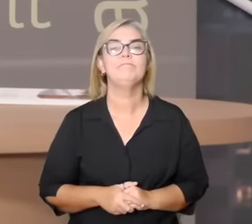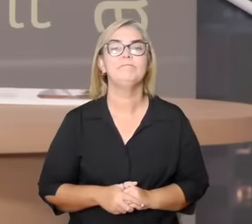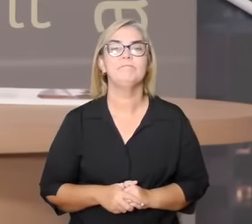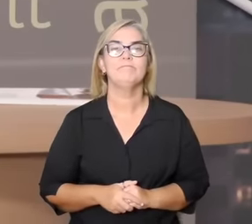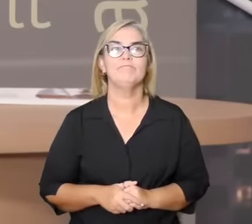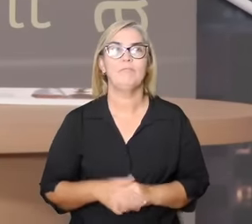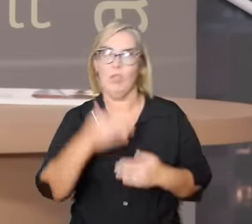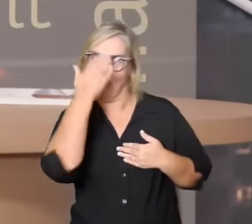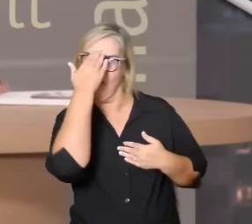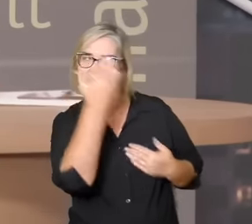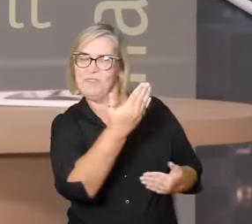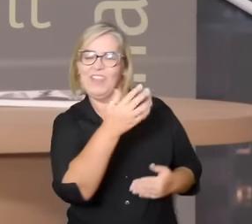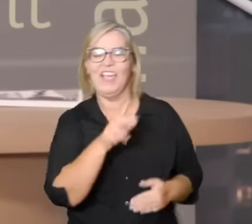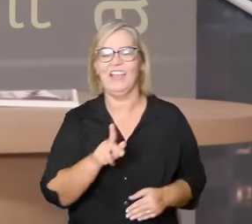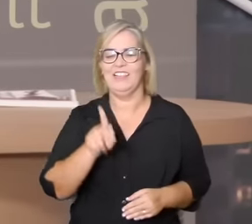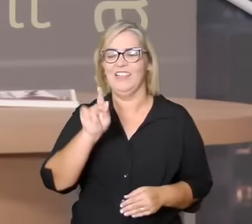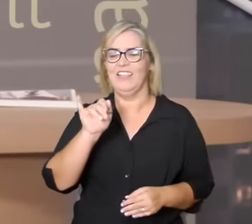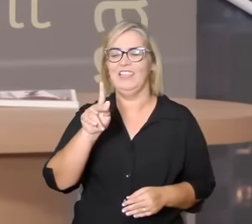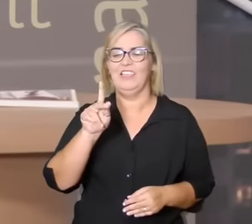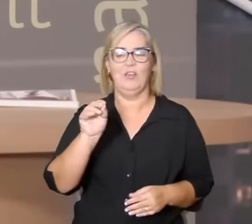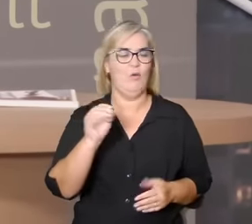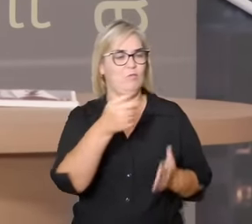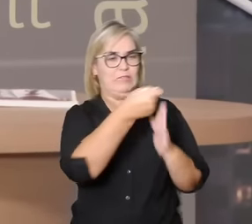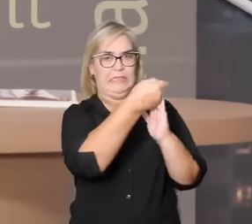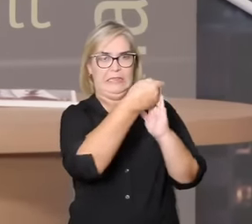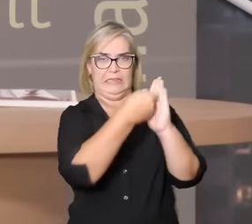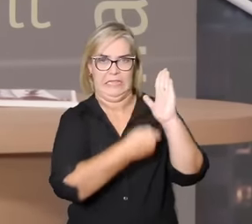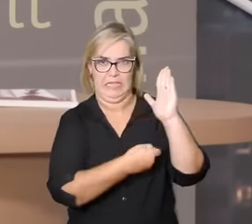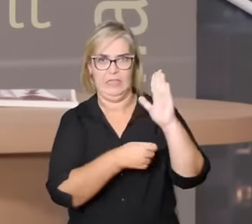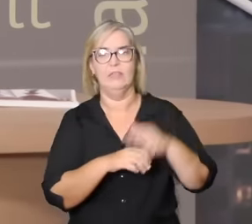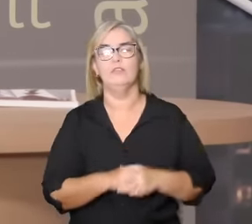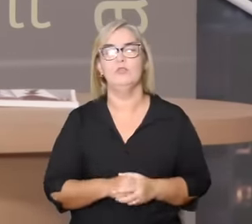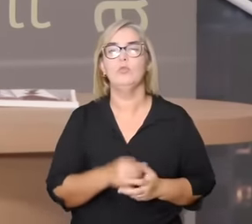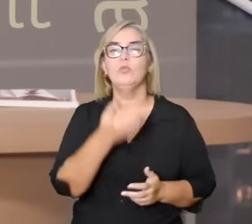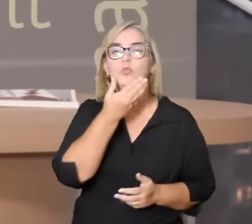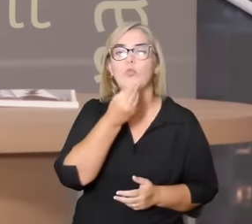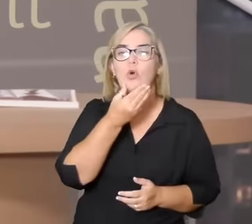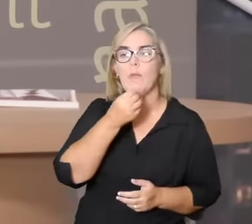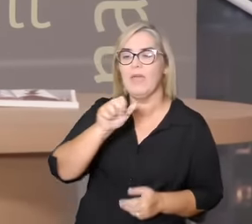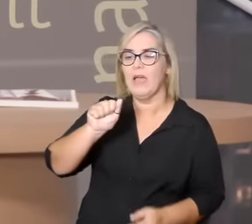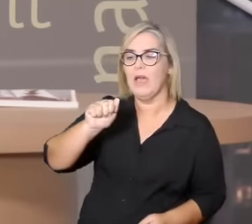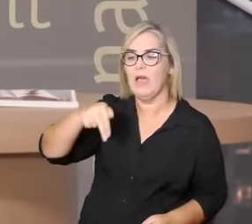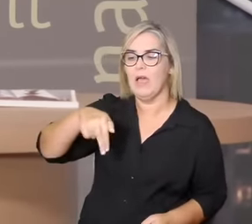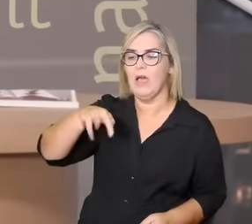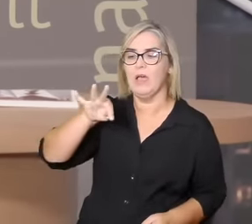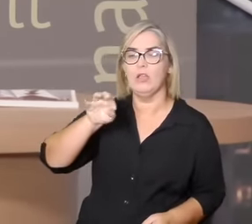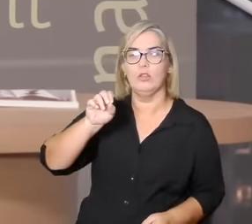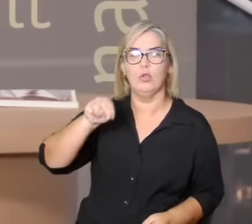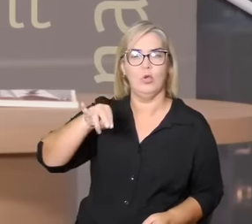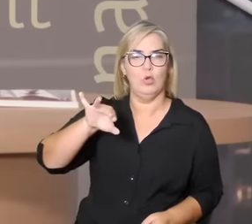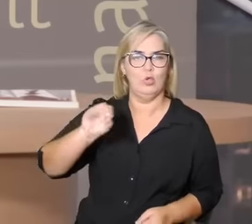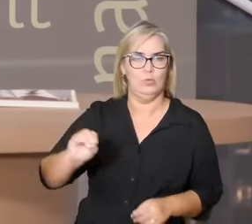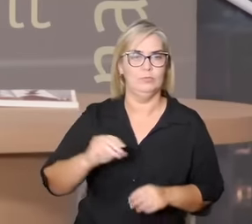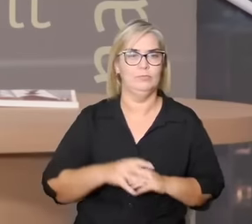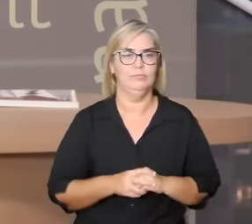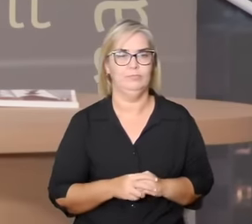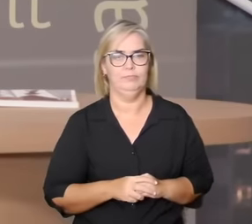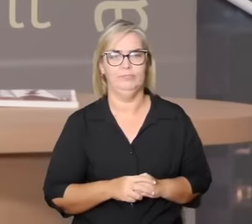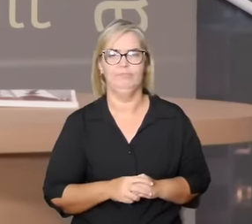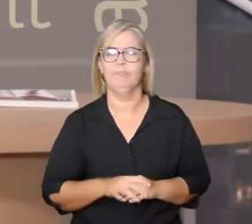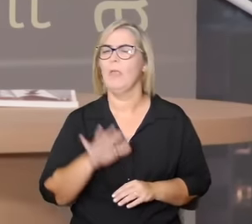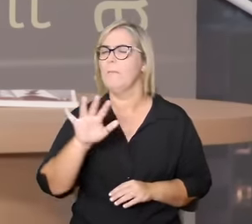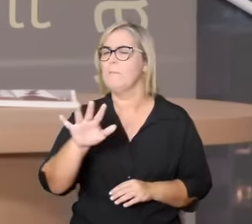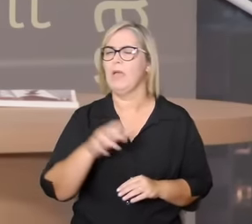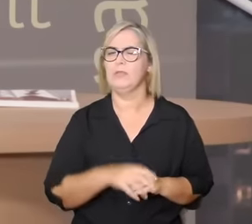obrigada obrigado Kiko por essa leitura de um texto de Antônio Bispo dos Santos qual a tese central que o nego